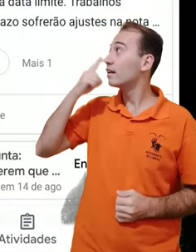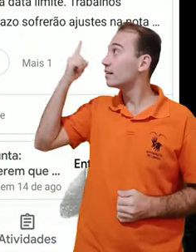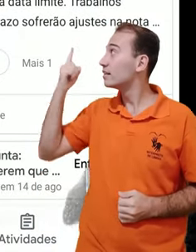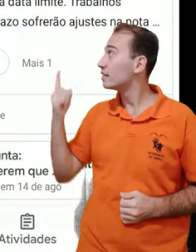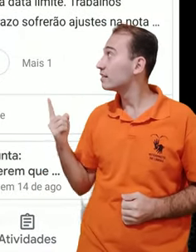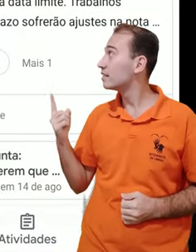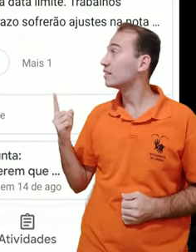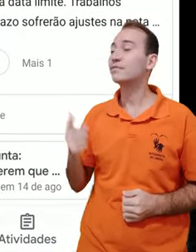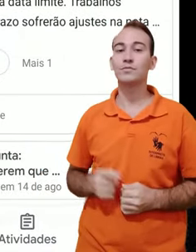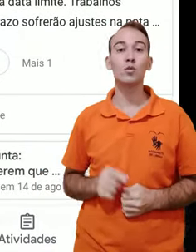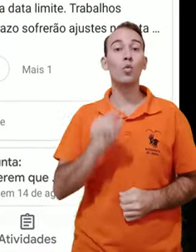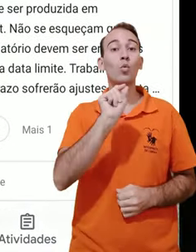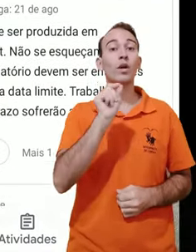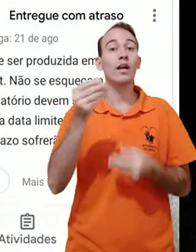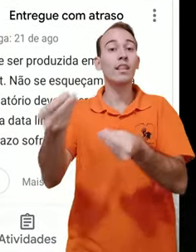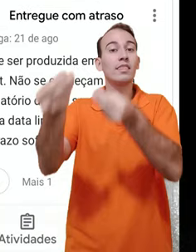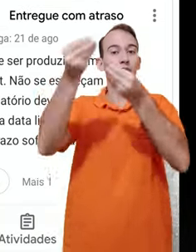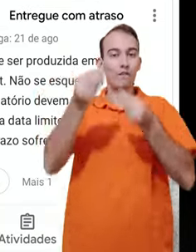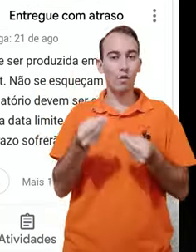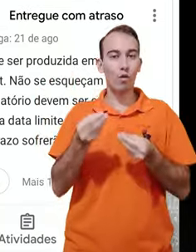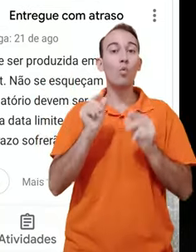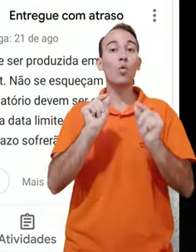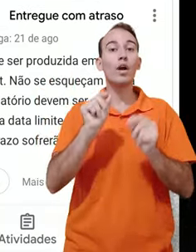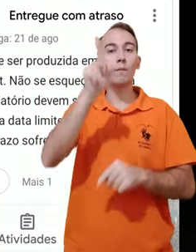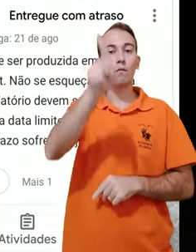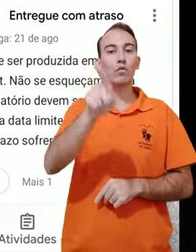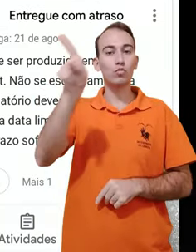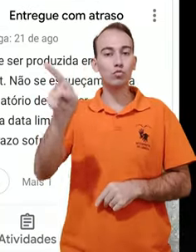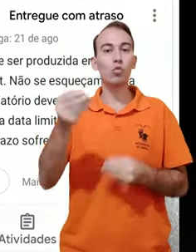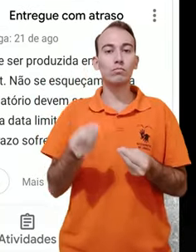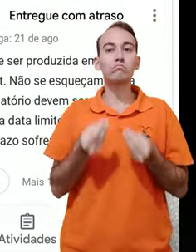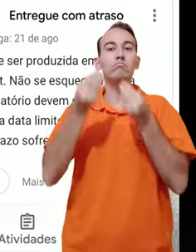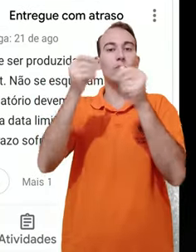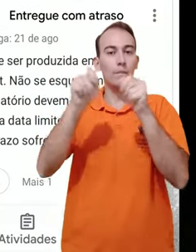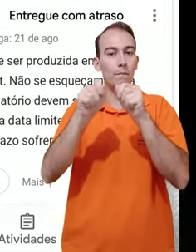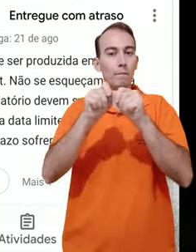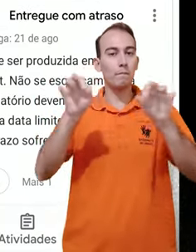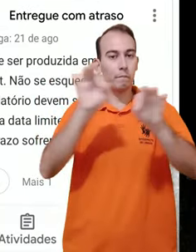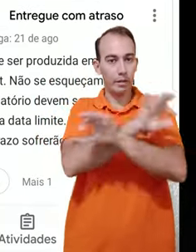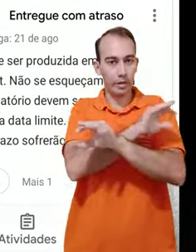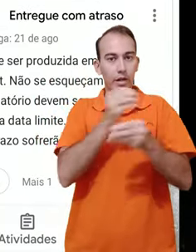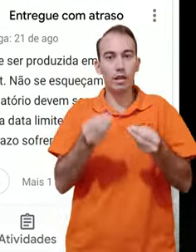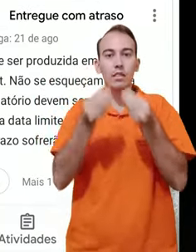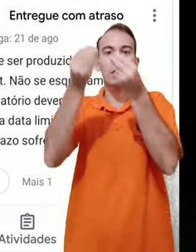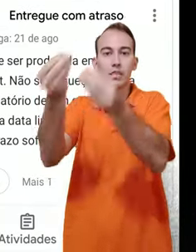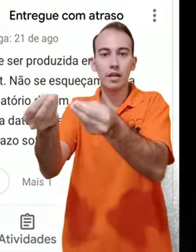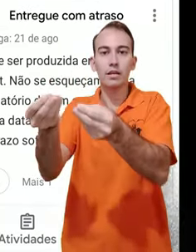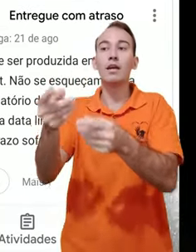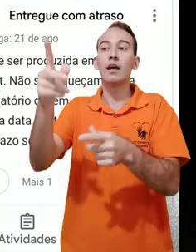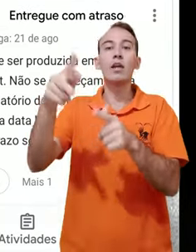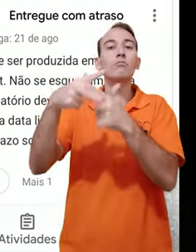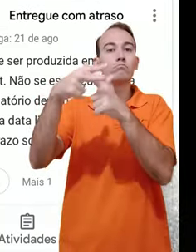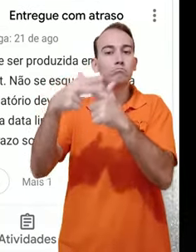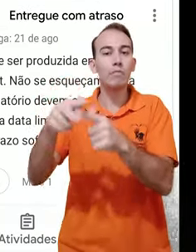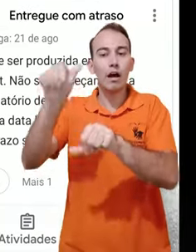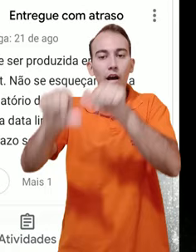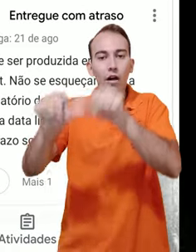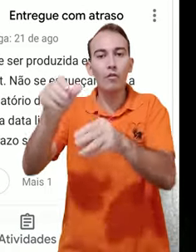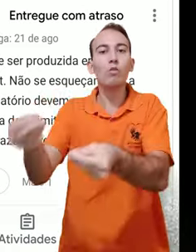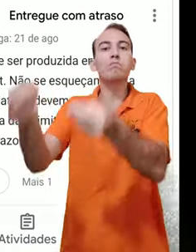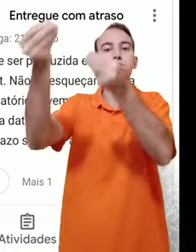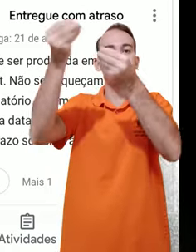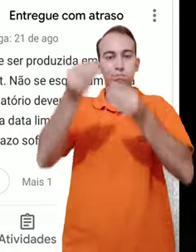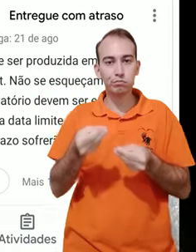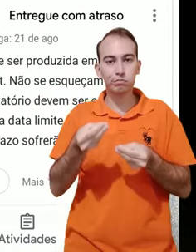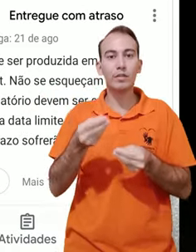Uma atividade devolvida é uma atividade que já foi corrigida pelo seu professor. Como você pode ver, a atividade foi devolvida